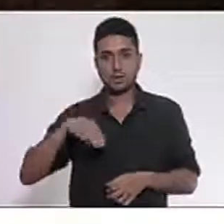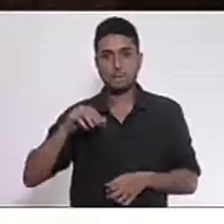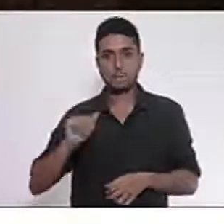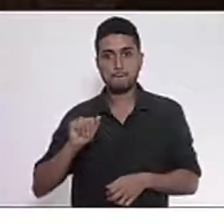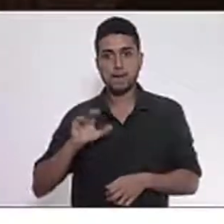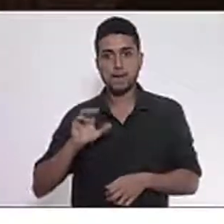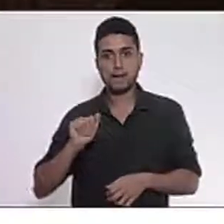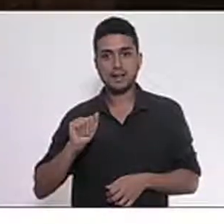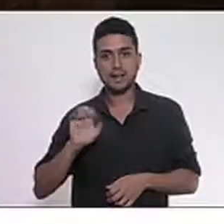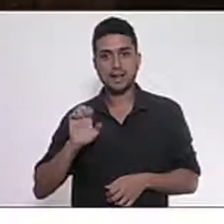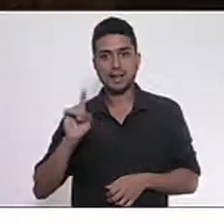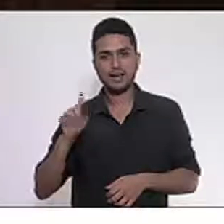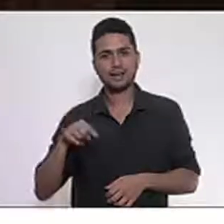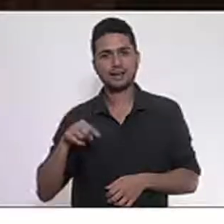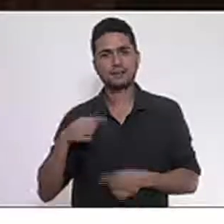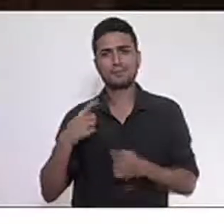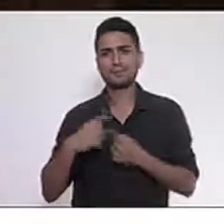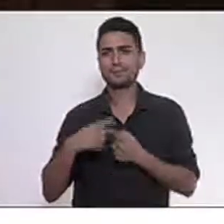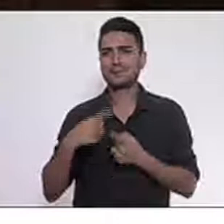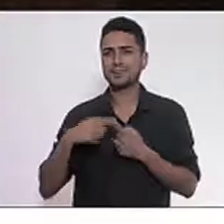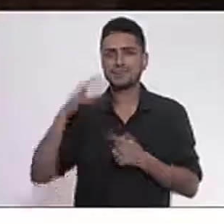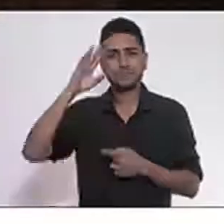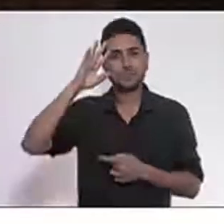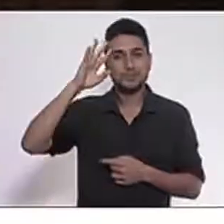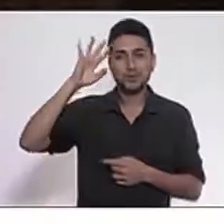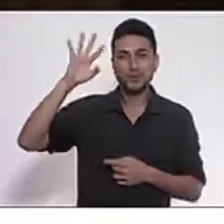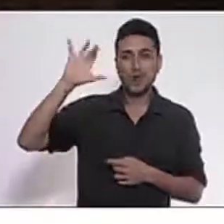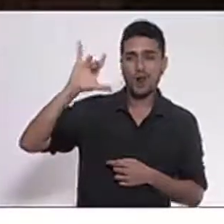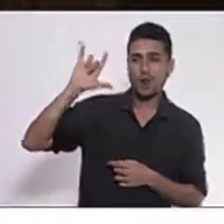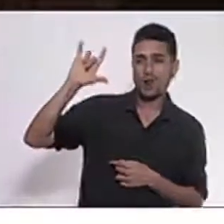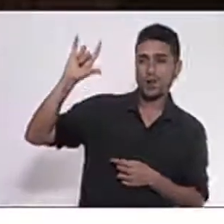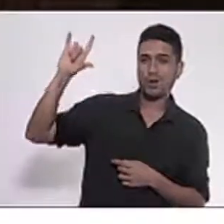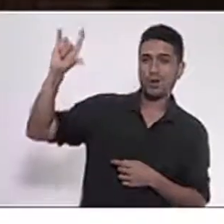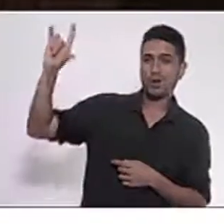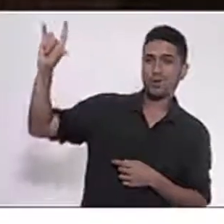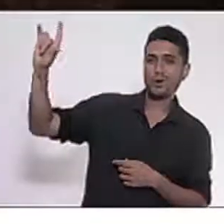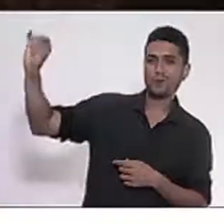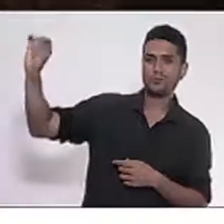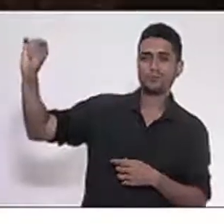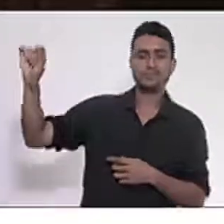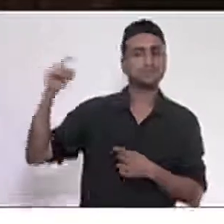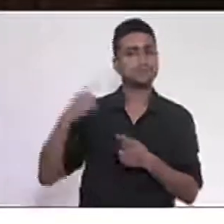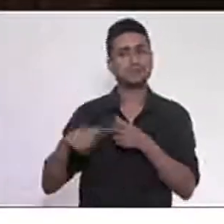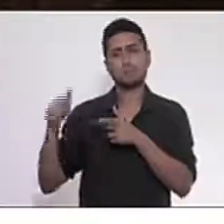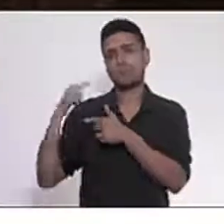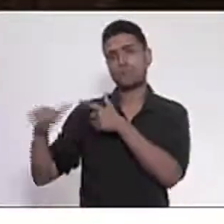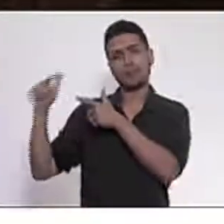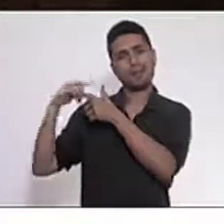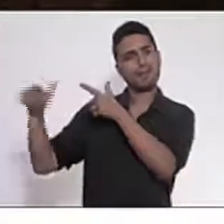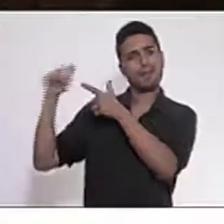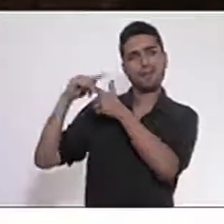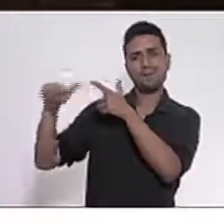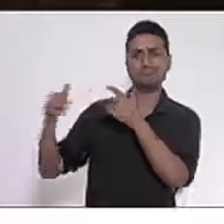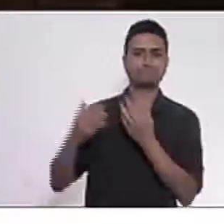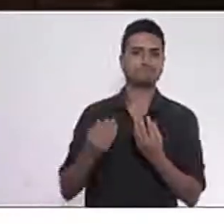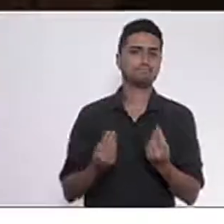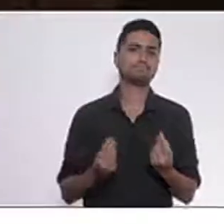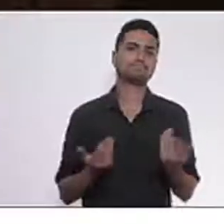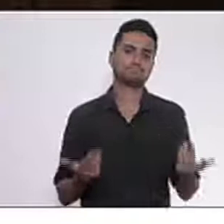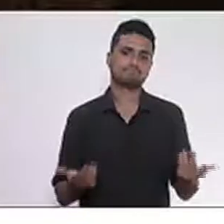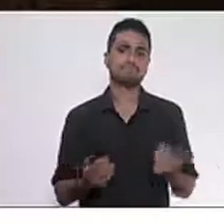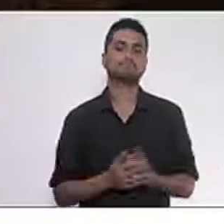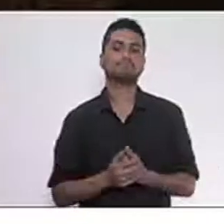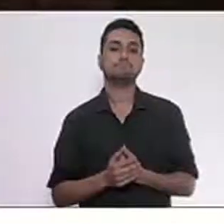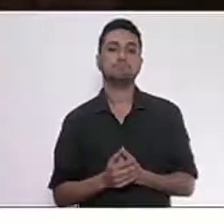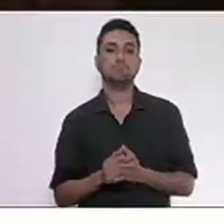Quando vai chegando mais perto, as névoas vão dissipando. Está lhe dando essa notícia, porque é